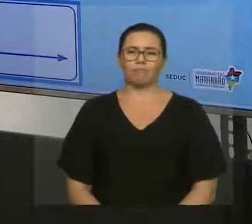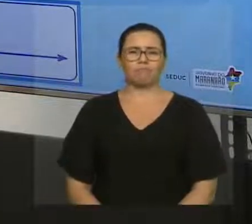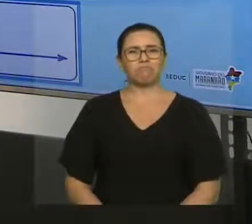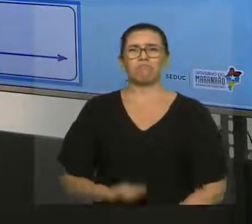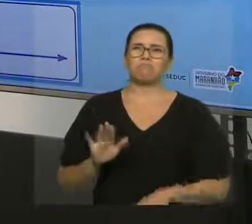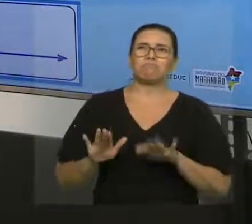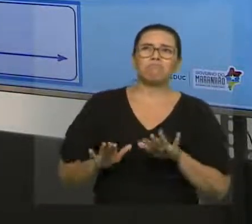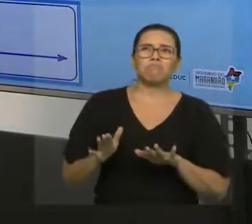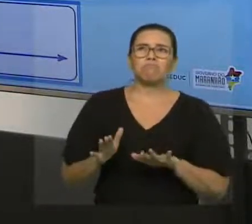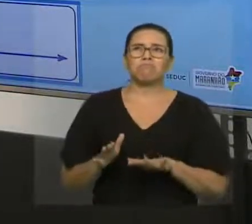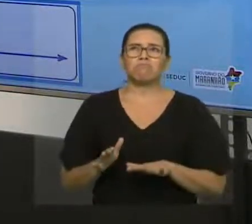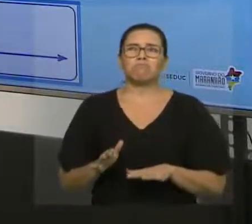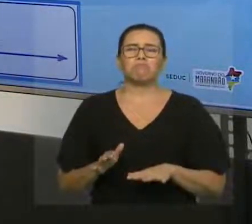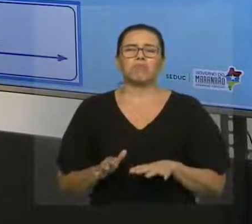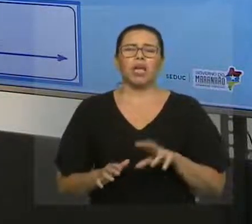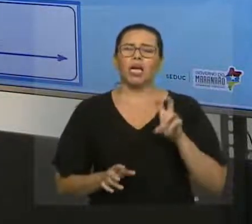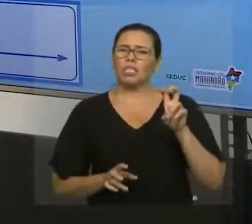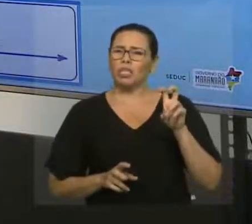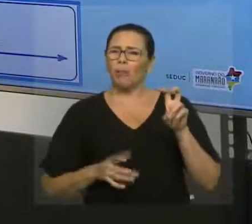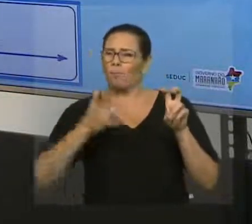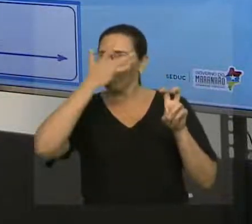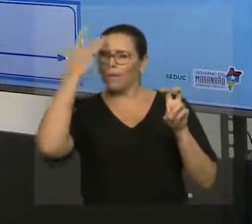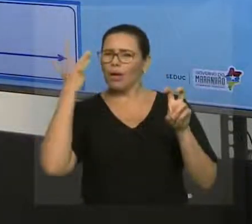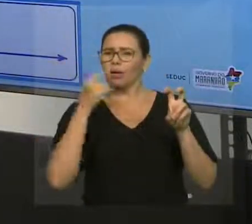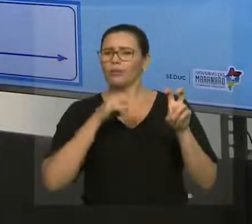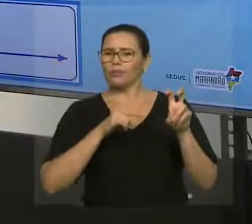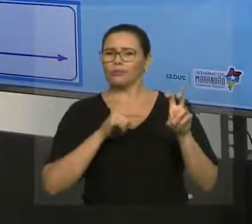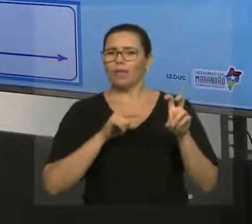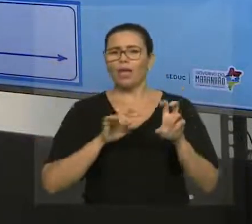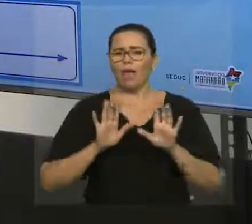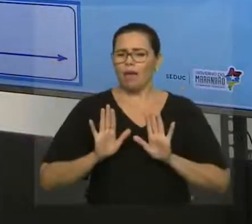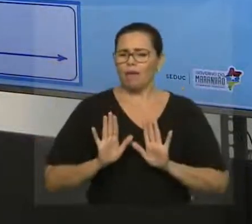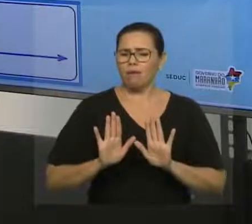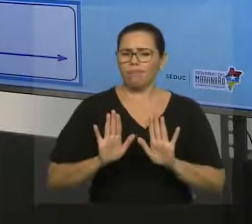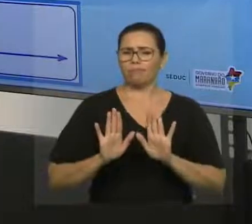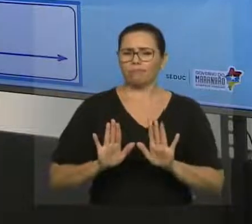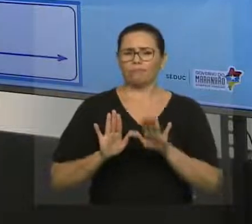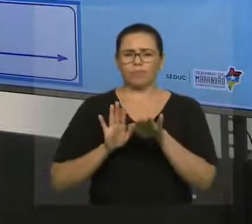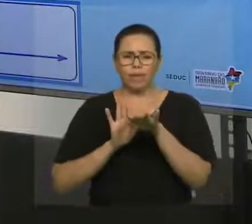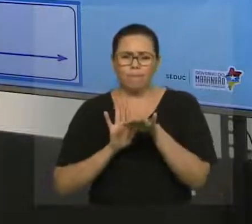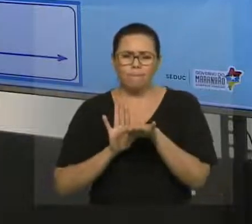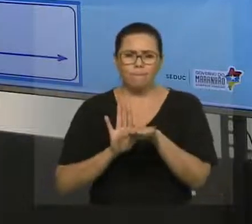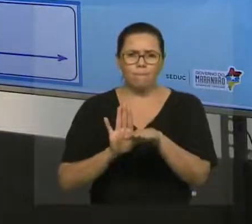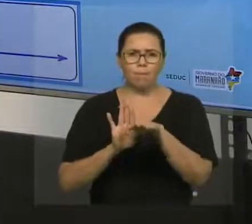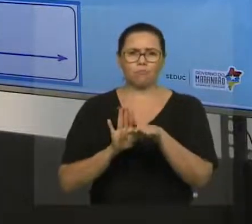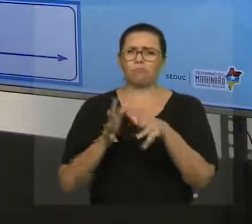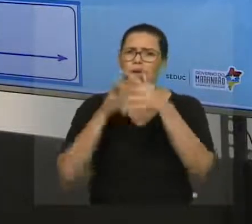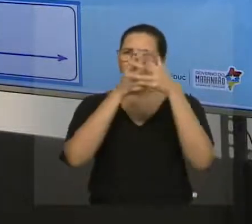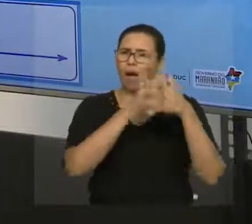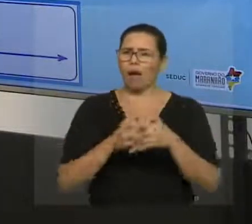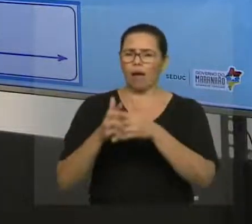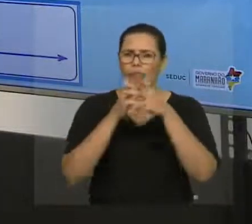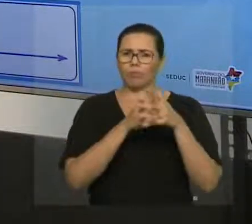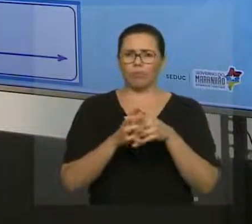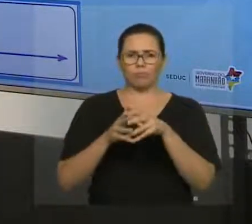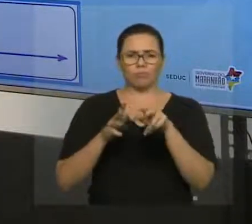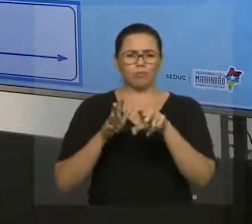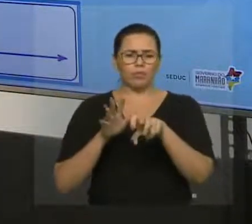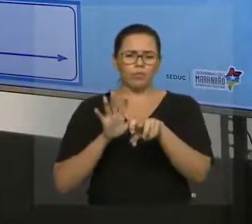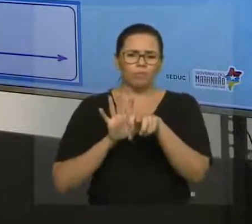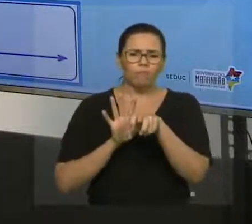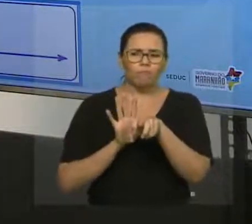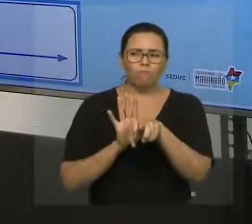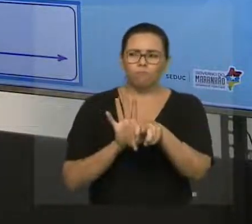lá, cinco pessoas empurrando um objeto, um caminhão, por exemplo. Está empurrando um caminhão ali, cinco